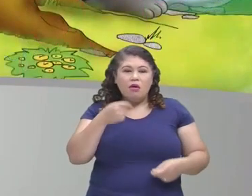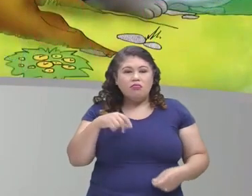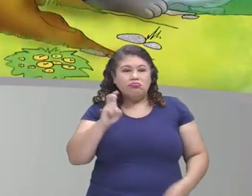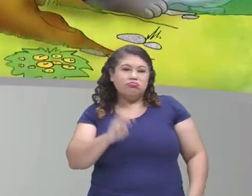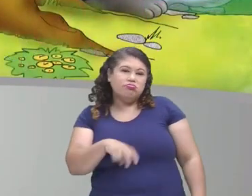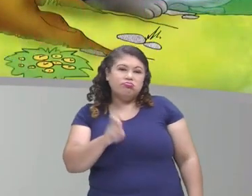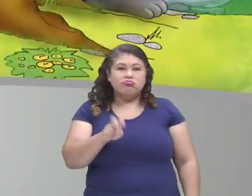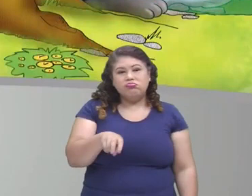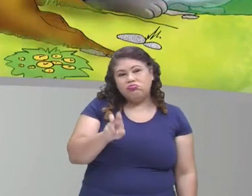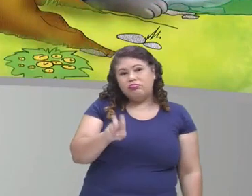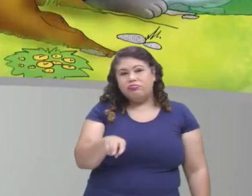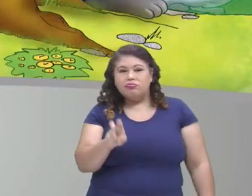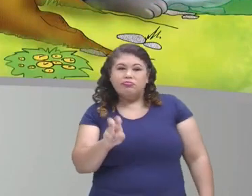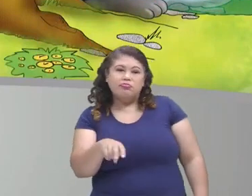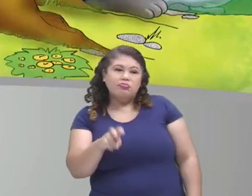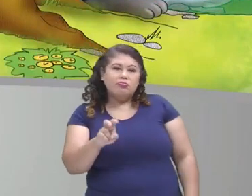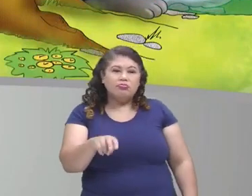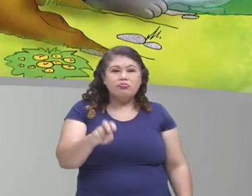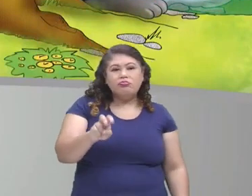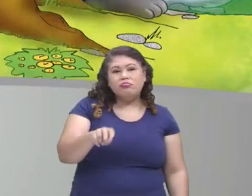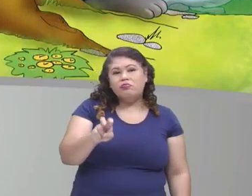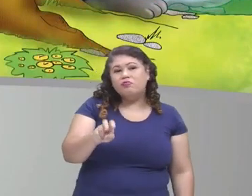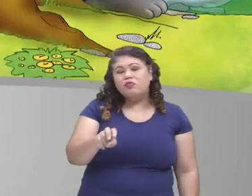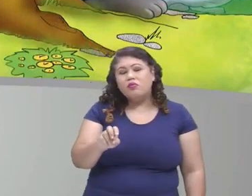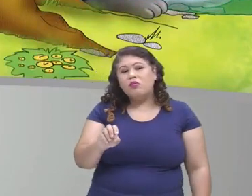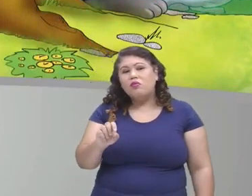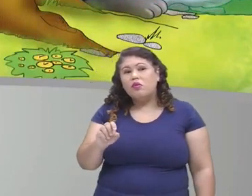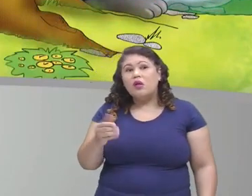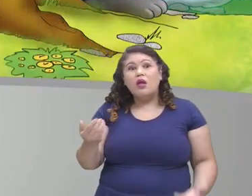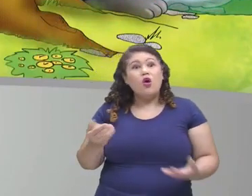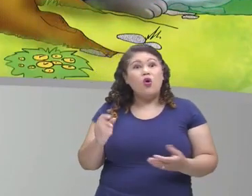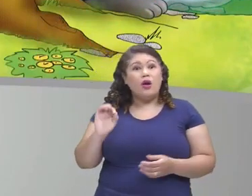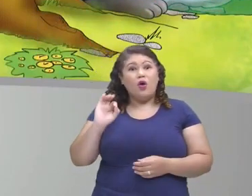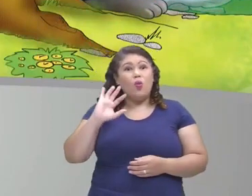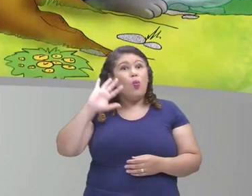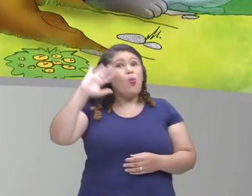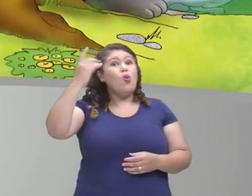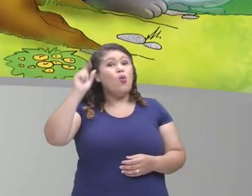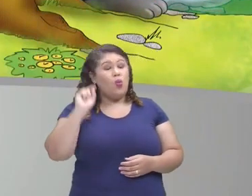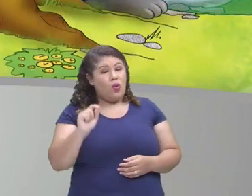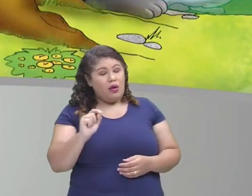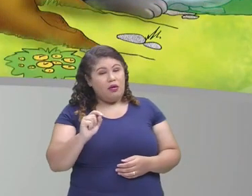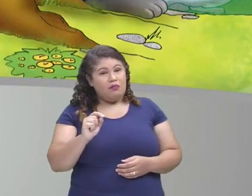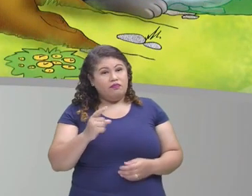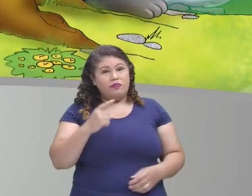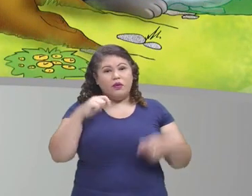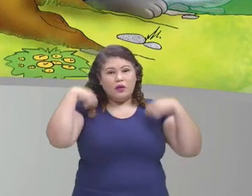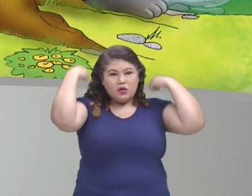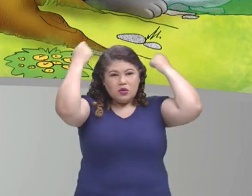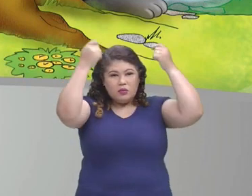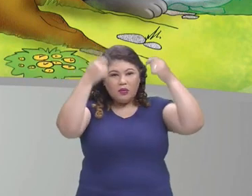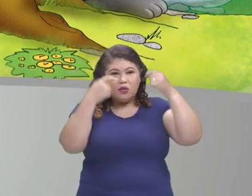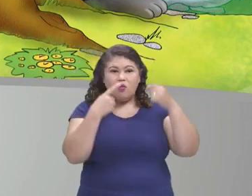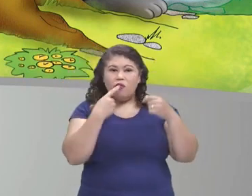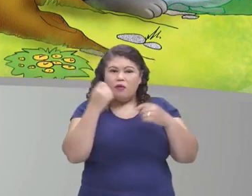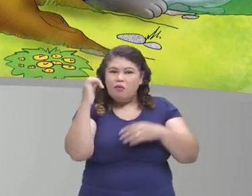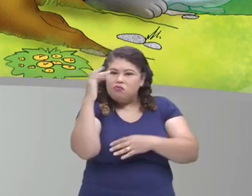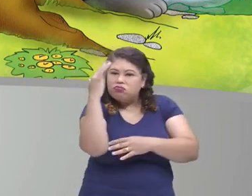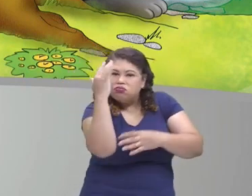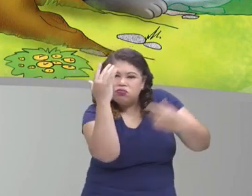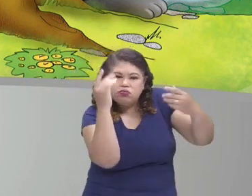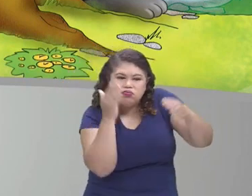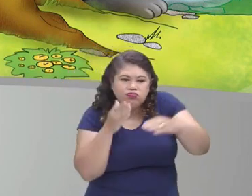agora, o que irá acontecer, crianças? Assim que ela entrou na floresta, apareceu